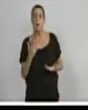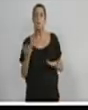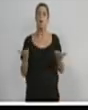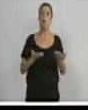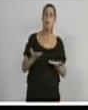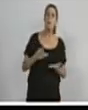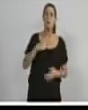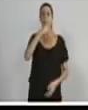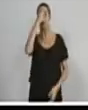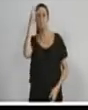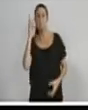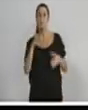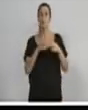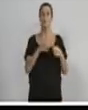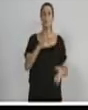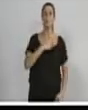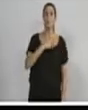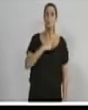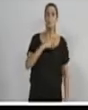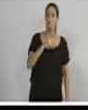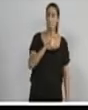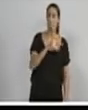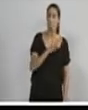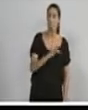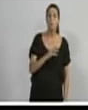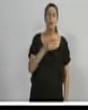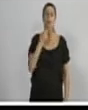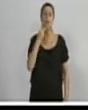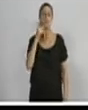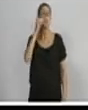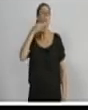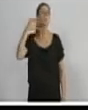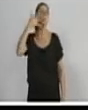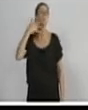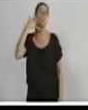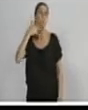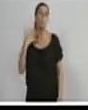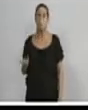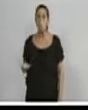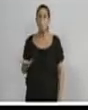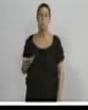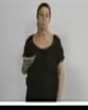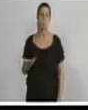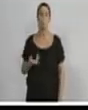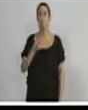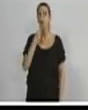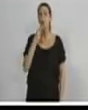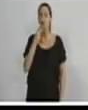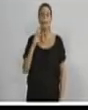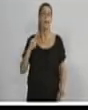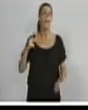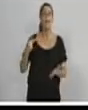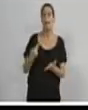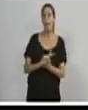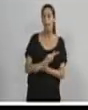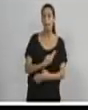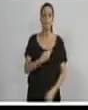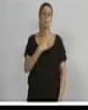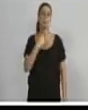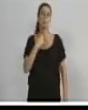agora pelo PT e pela bancada do PT e em todo o território nacional, dizendo impeachment sobre crime de